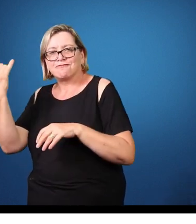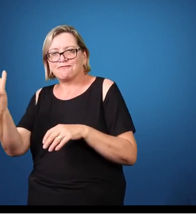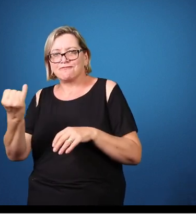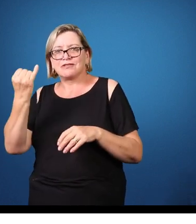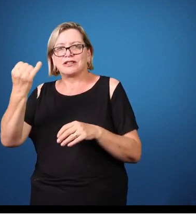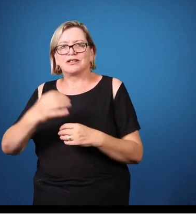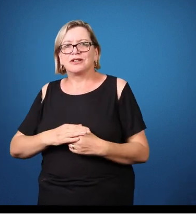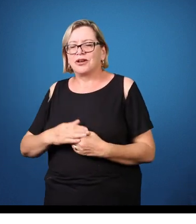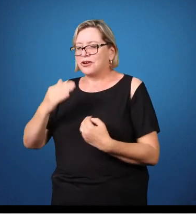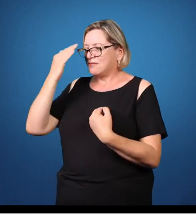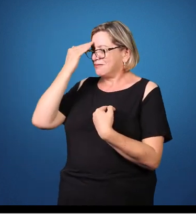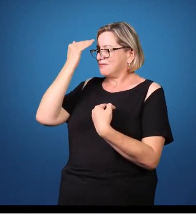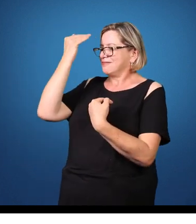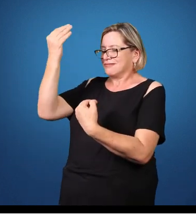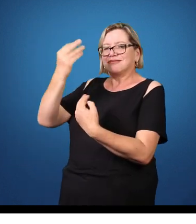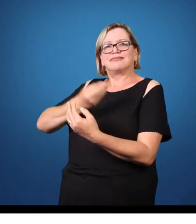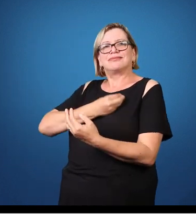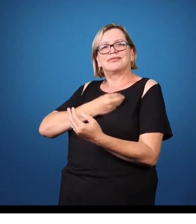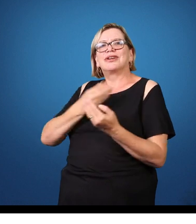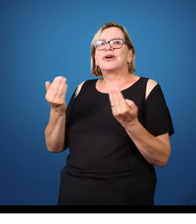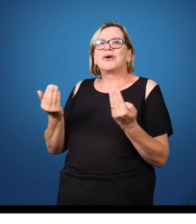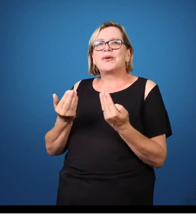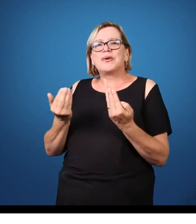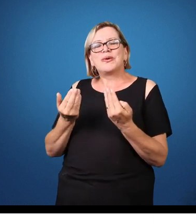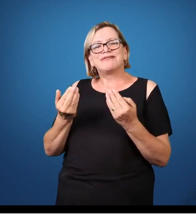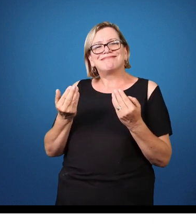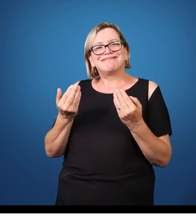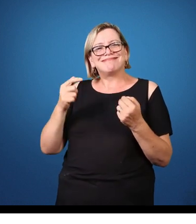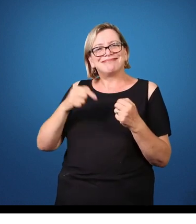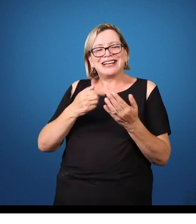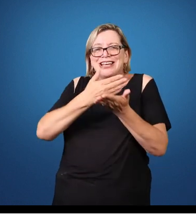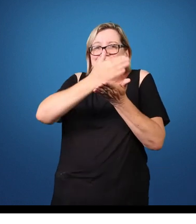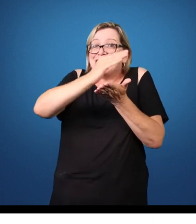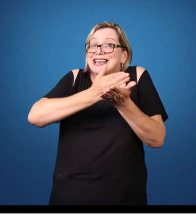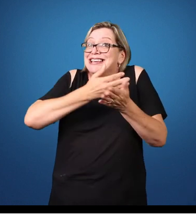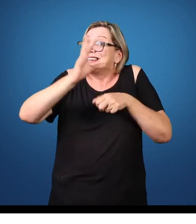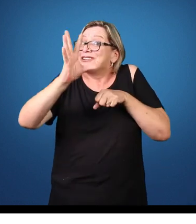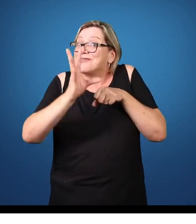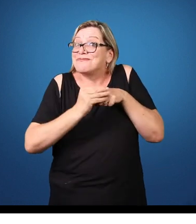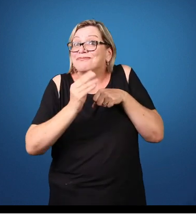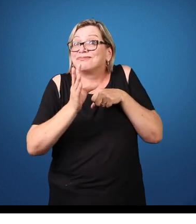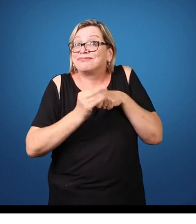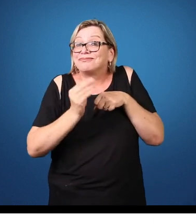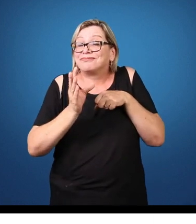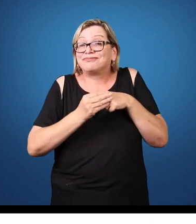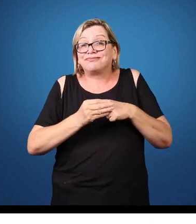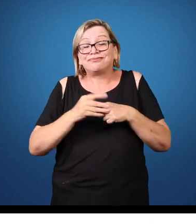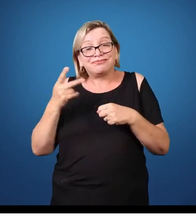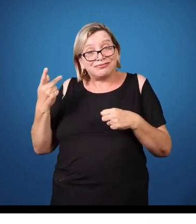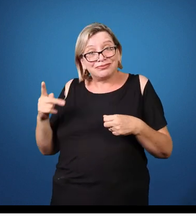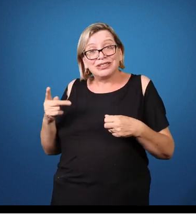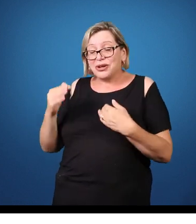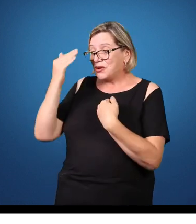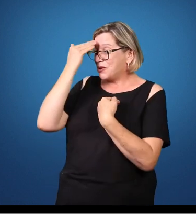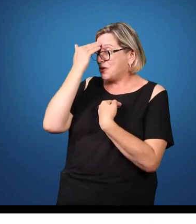Tivemos uma pequena demonstração disso na conversa. Muito obrigado, novamente, pela disposição. Eu que agradeço. Muito obrigado. Ficamos por